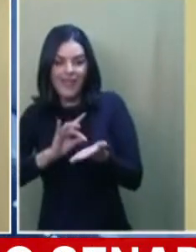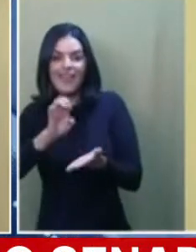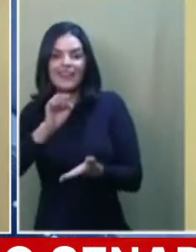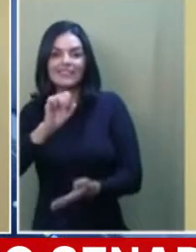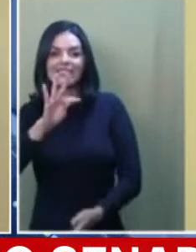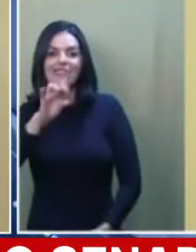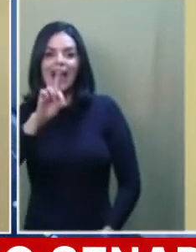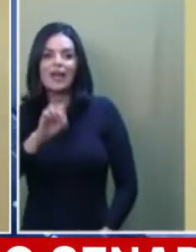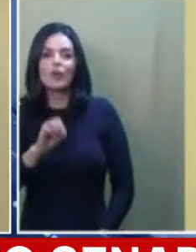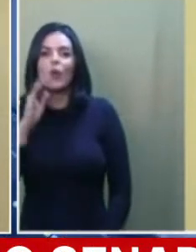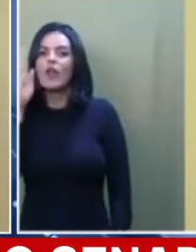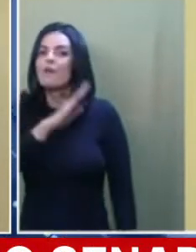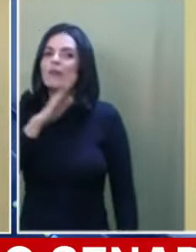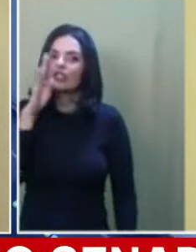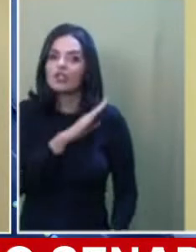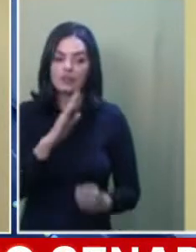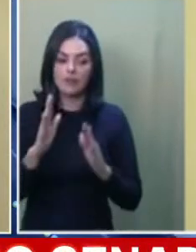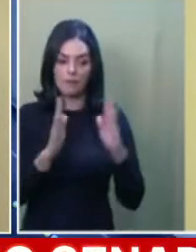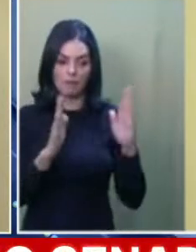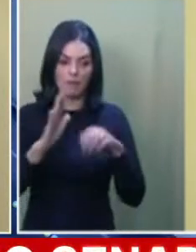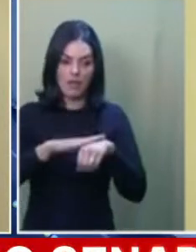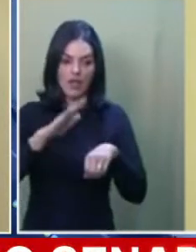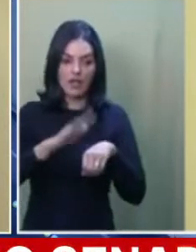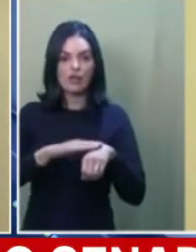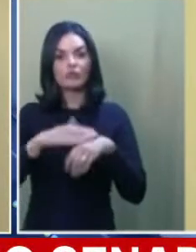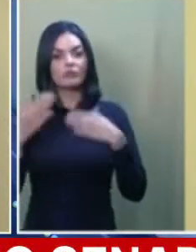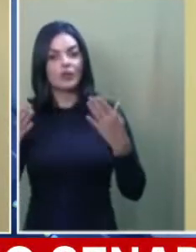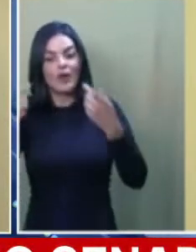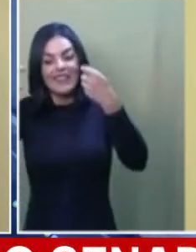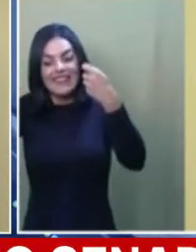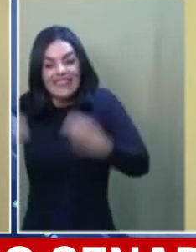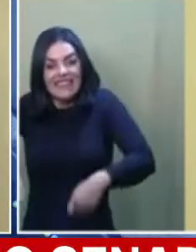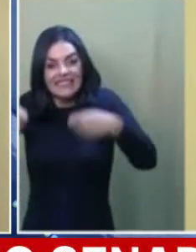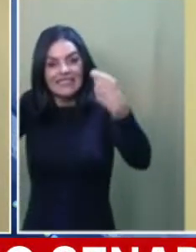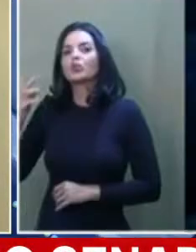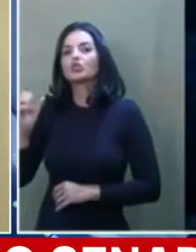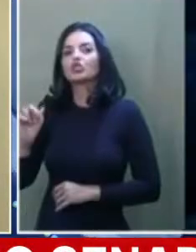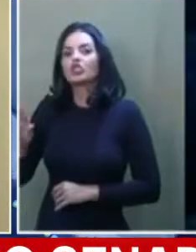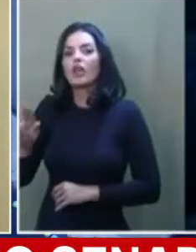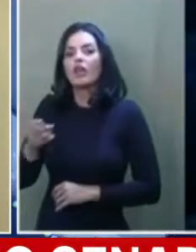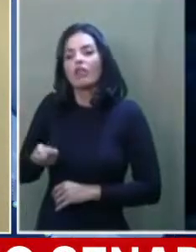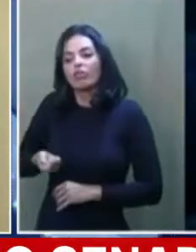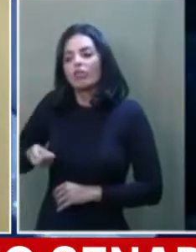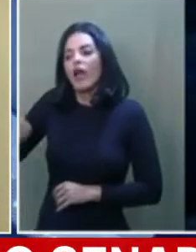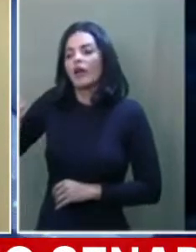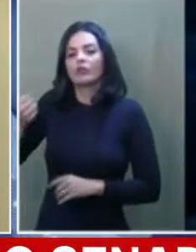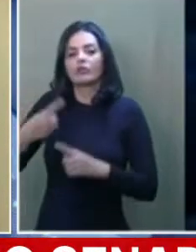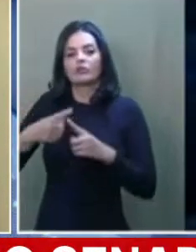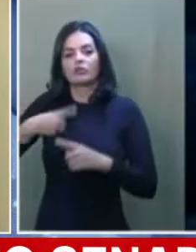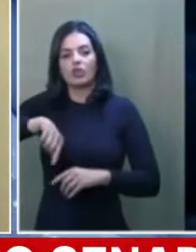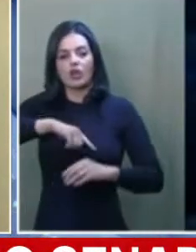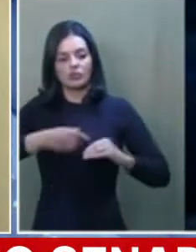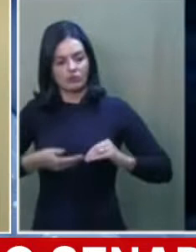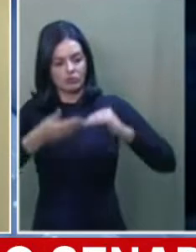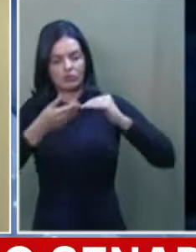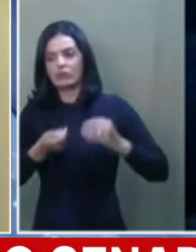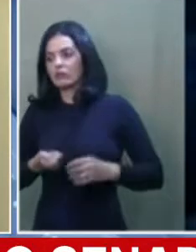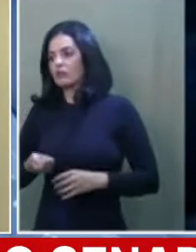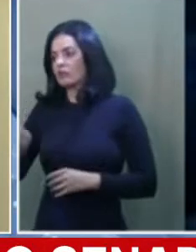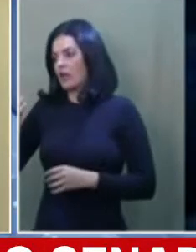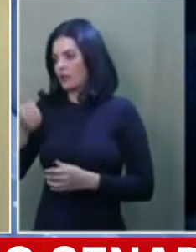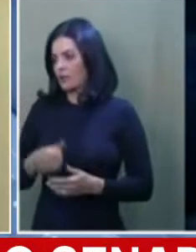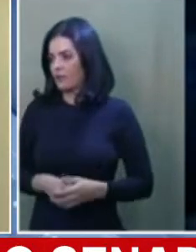e do gás de cozinha e que, portanto, fazer uma PEC de reposição de